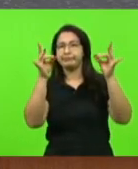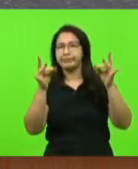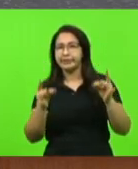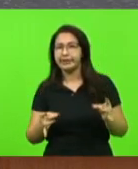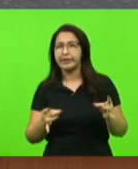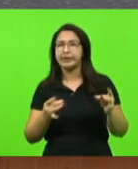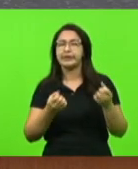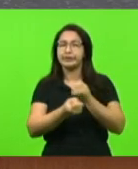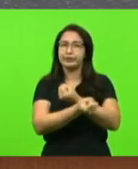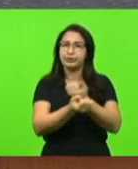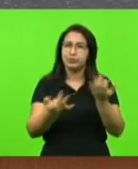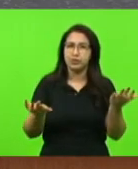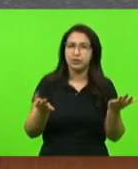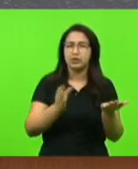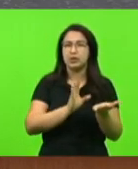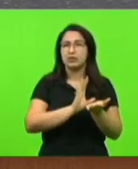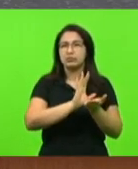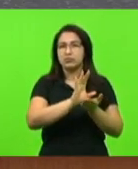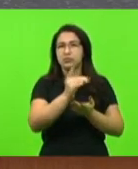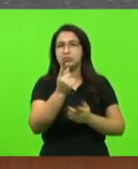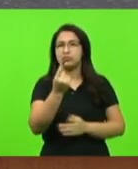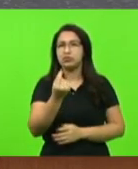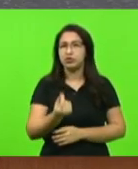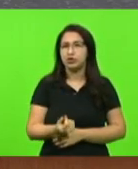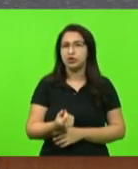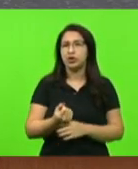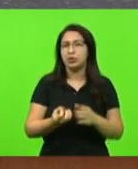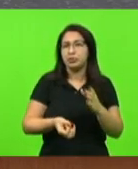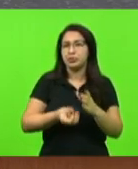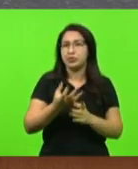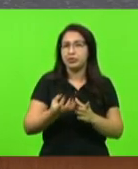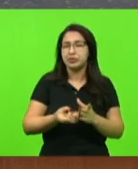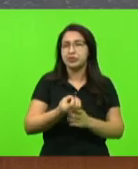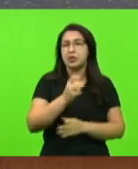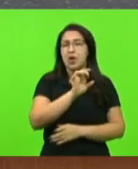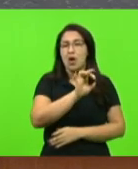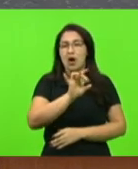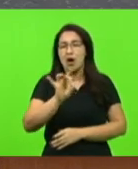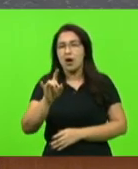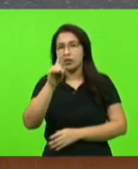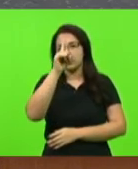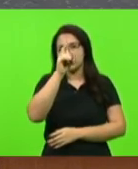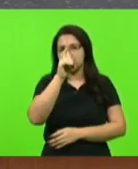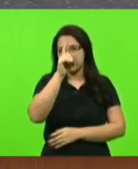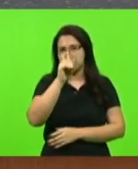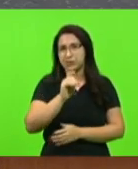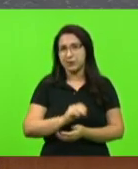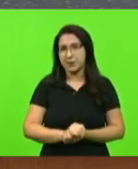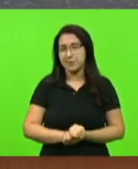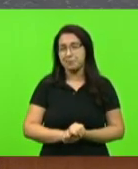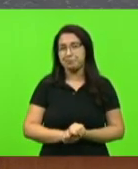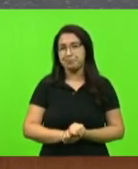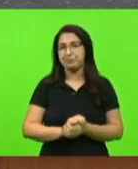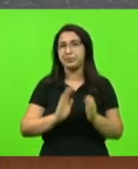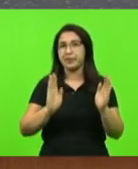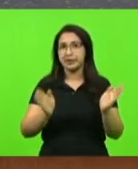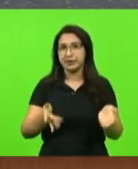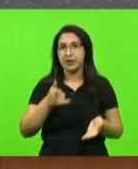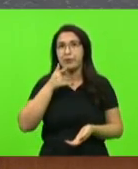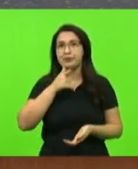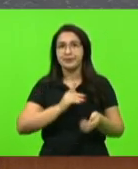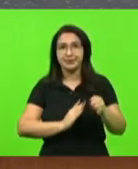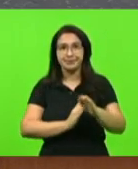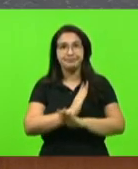recursos de acordo com a produção de cada hospital, deputado Berlanda. Nisso nós avançamos muito,